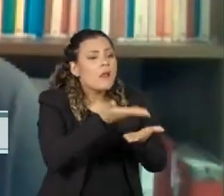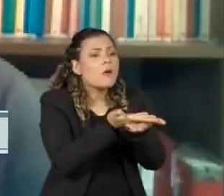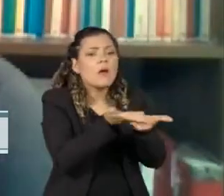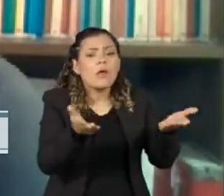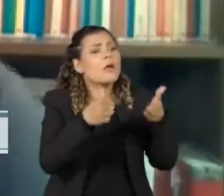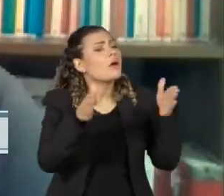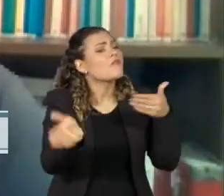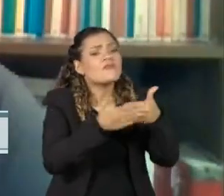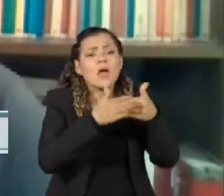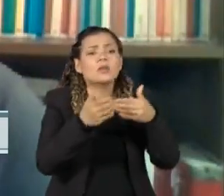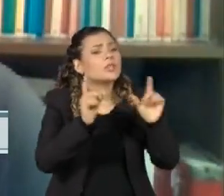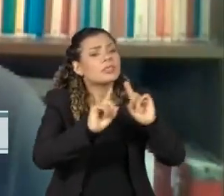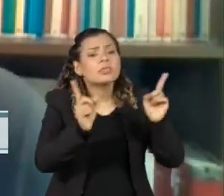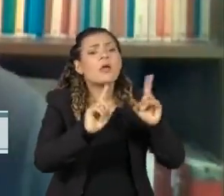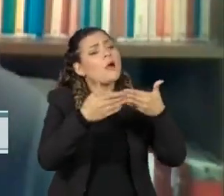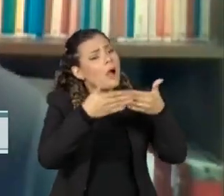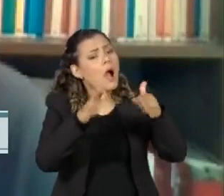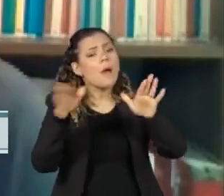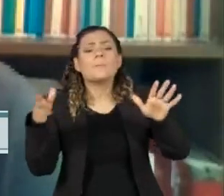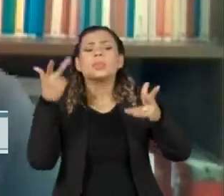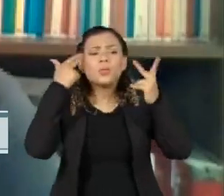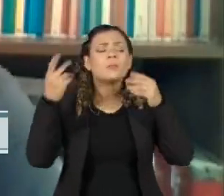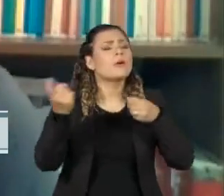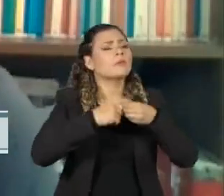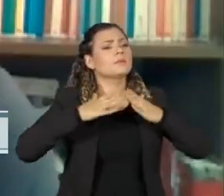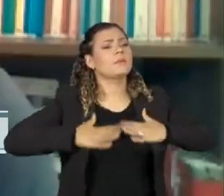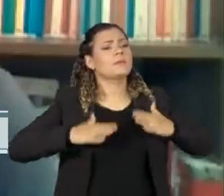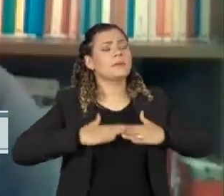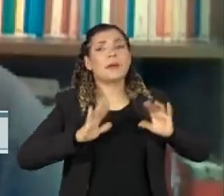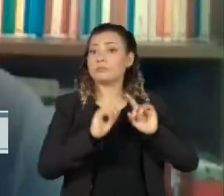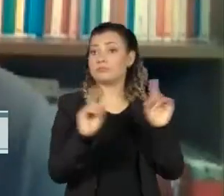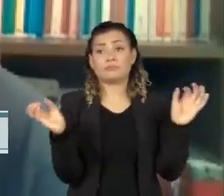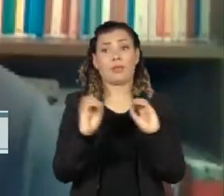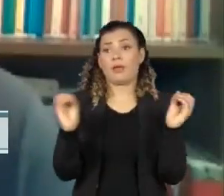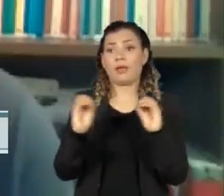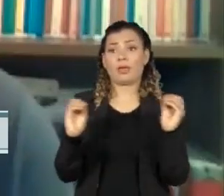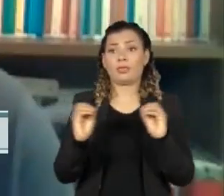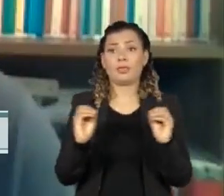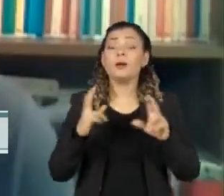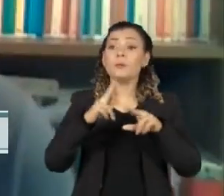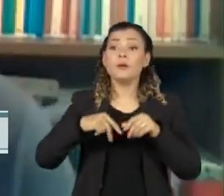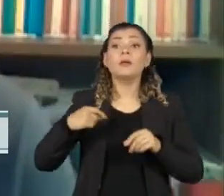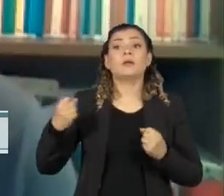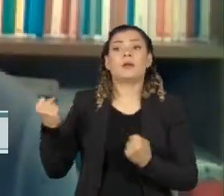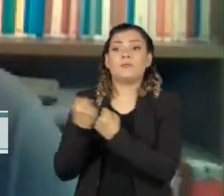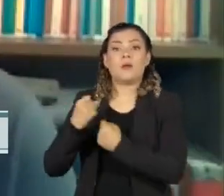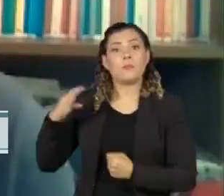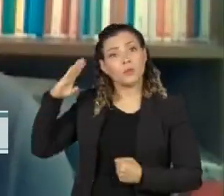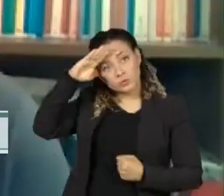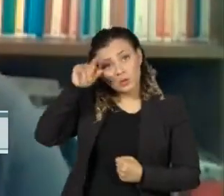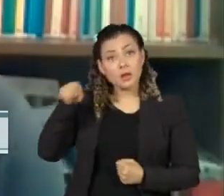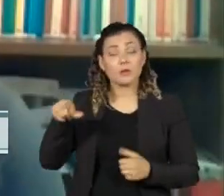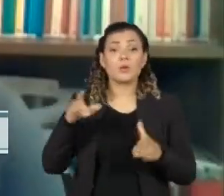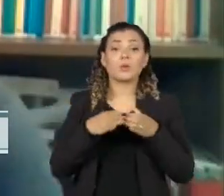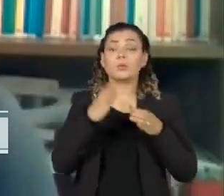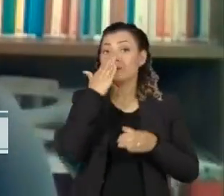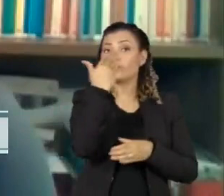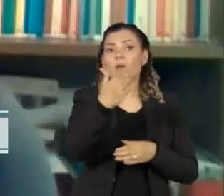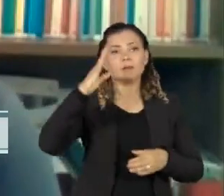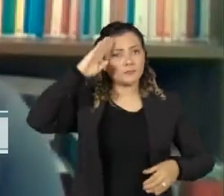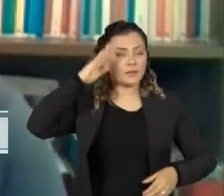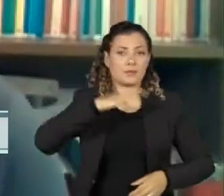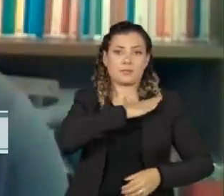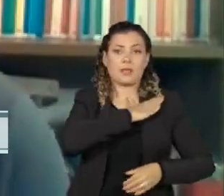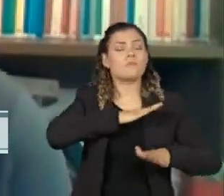Consequentemente, hoje nós temos bolsonaristas na frente de vários quartéis militares pedindo uma